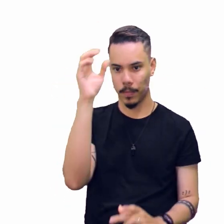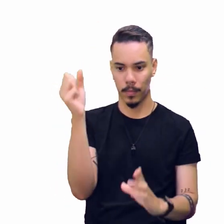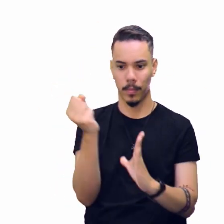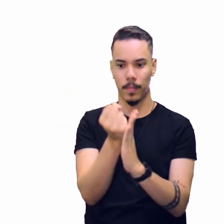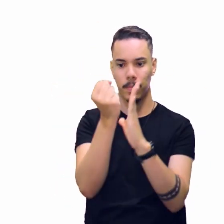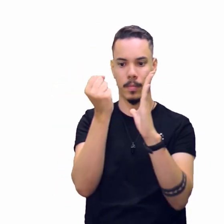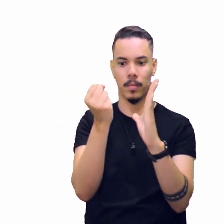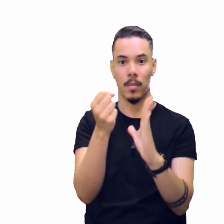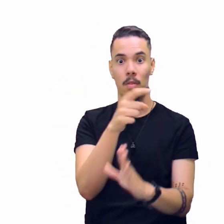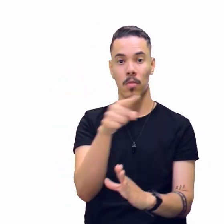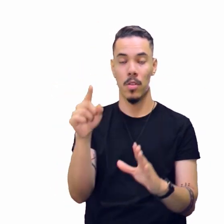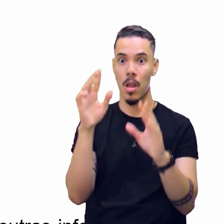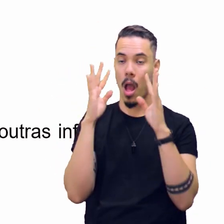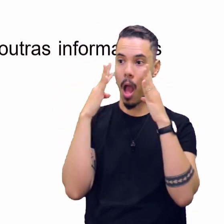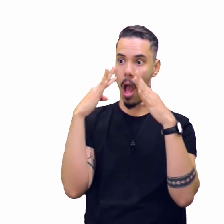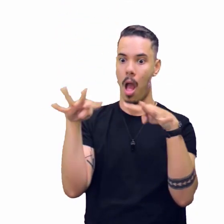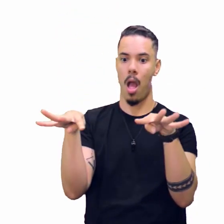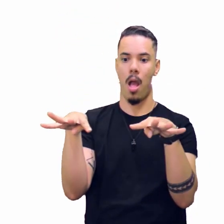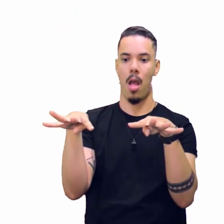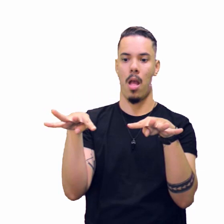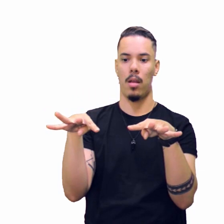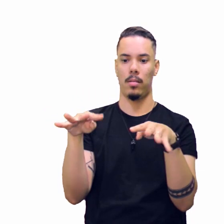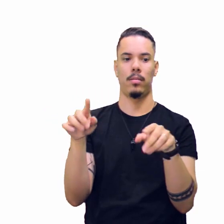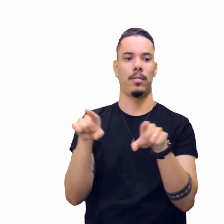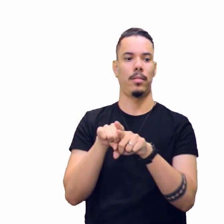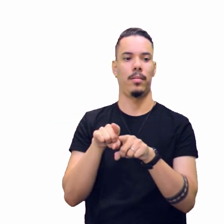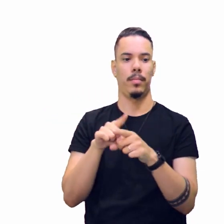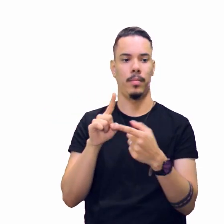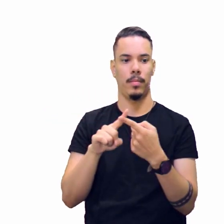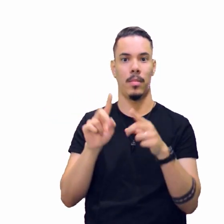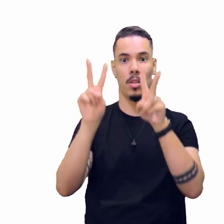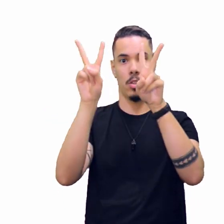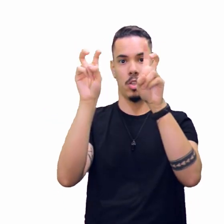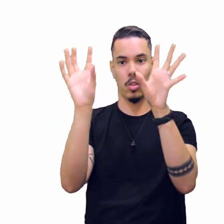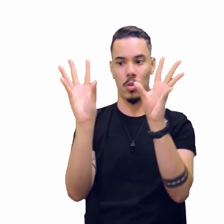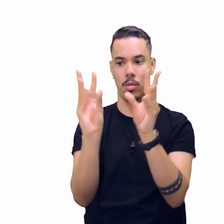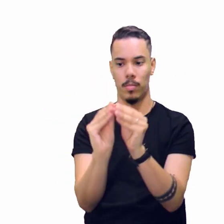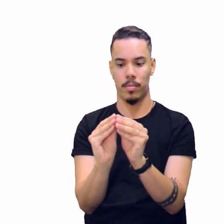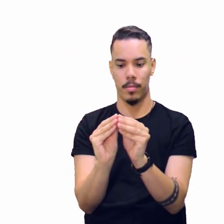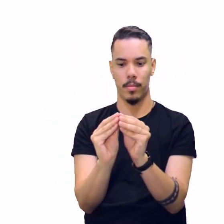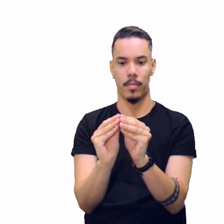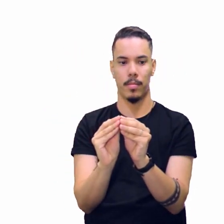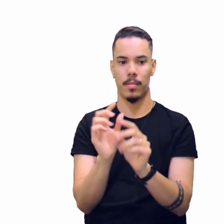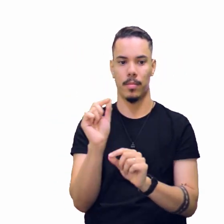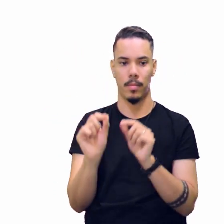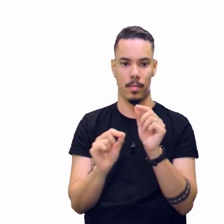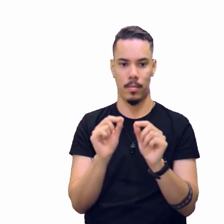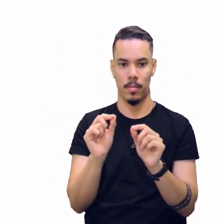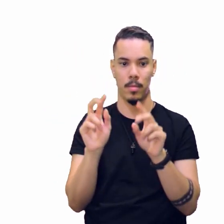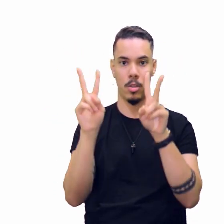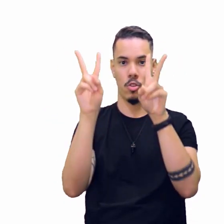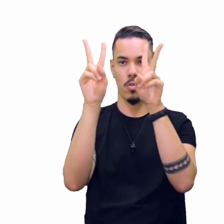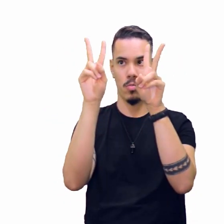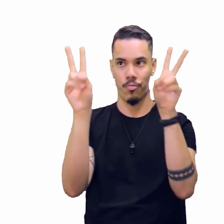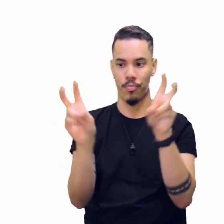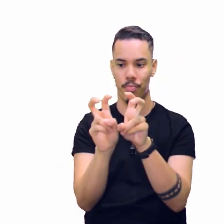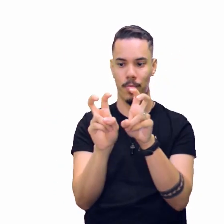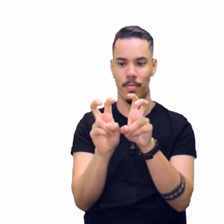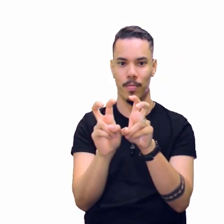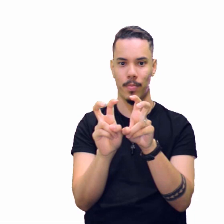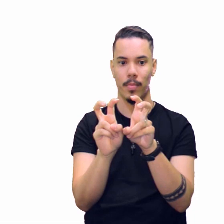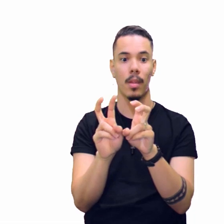prender a tua atenção. E nós temos aqui também o subtítulo, né? Que é o título secundário,